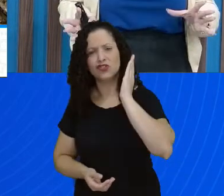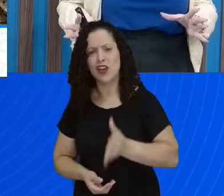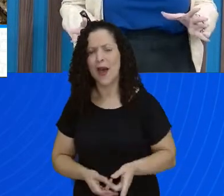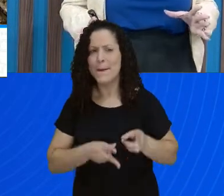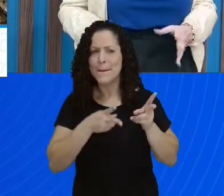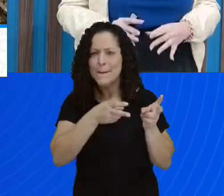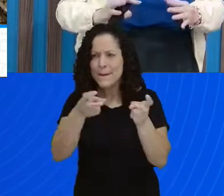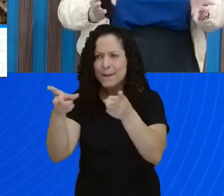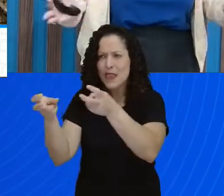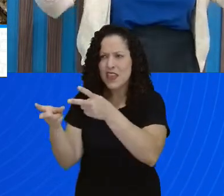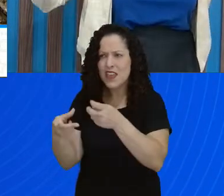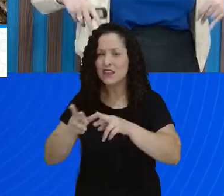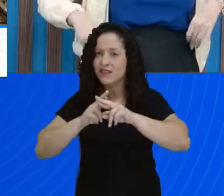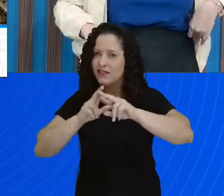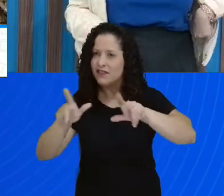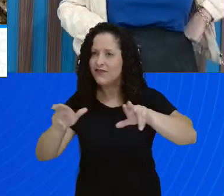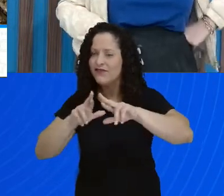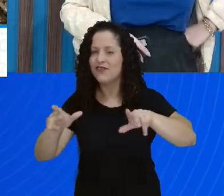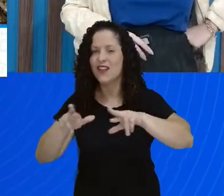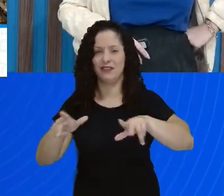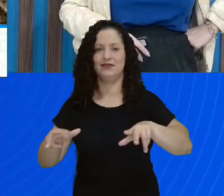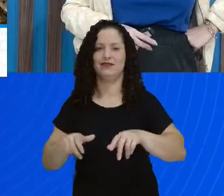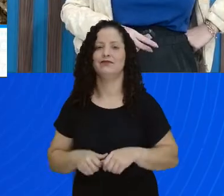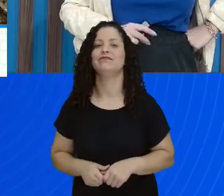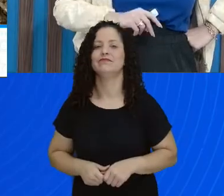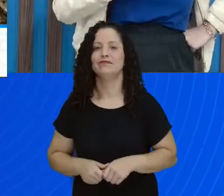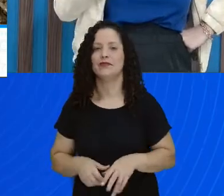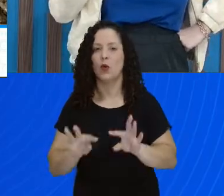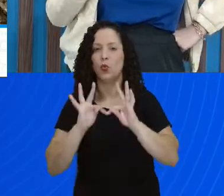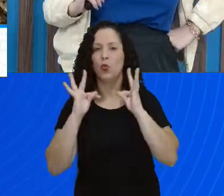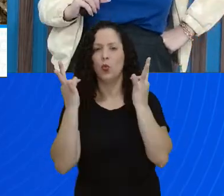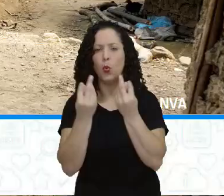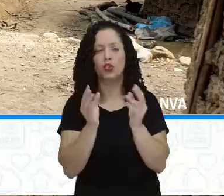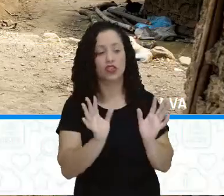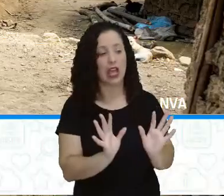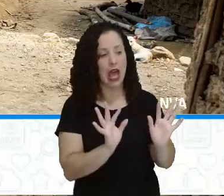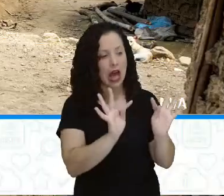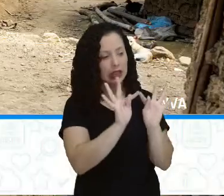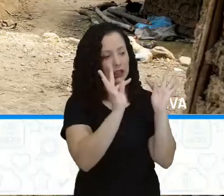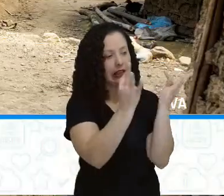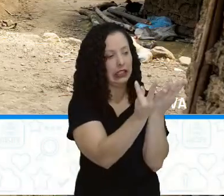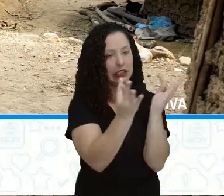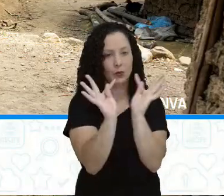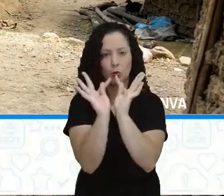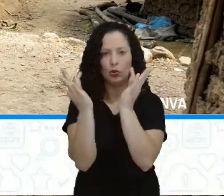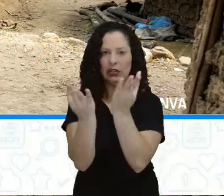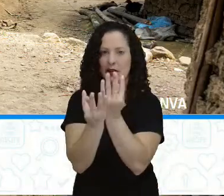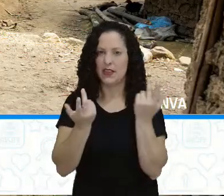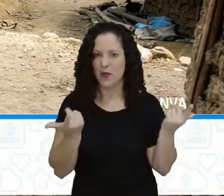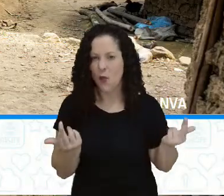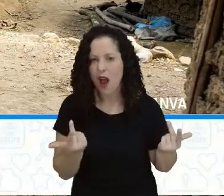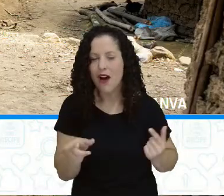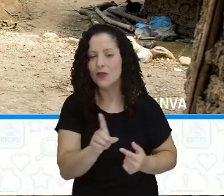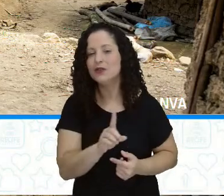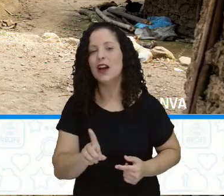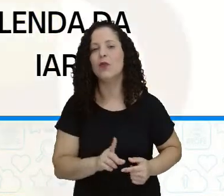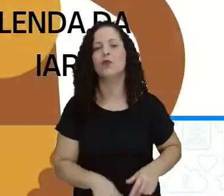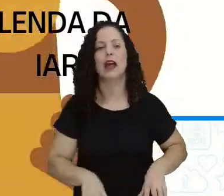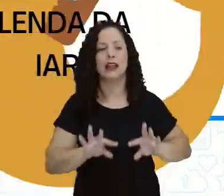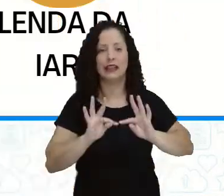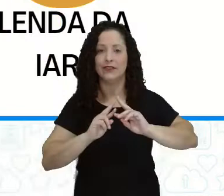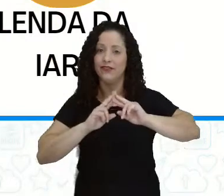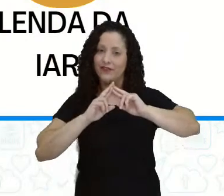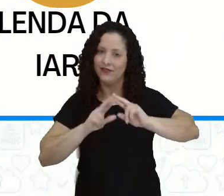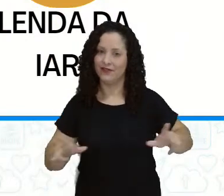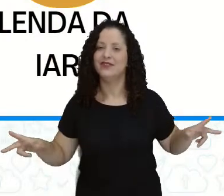nenhuma cidade é igual. Então, por vocês acham que todas as tribos vão ser iguais como vocês estão pensando aí? Não, elas são diferentes